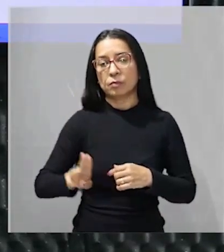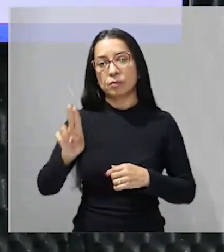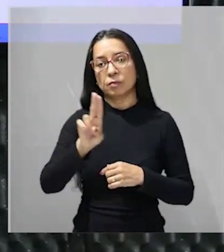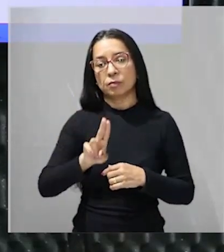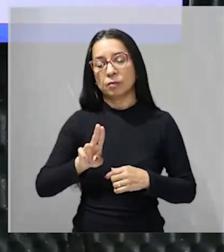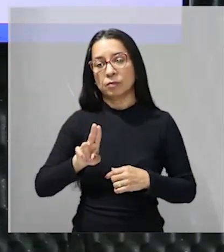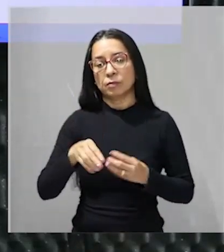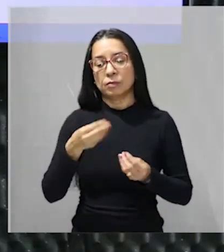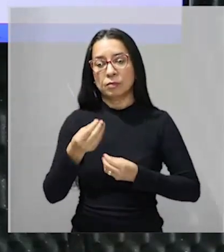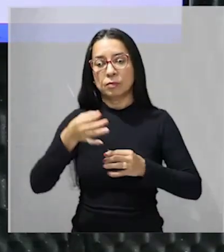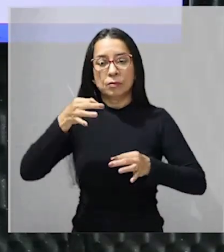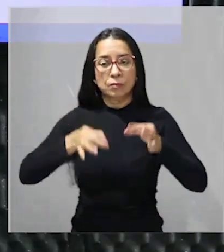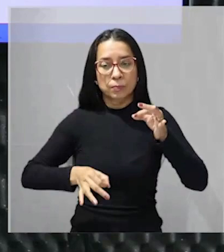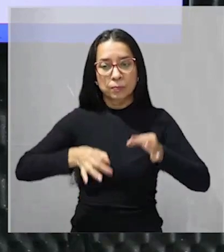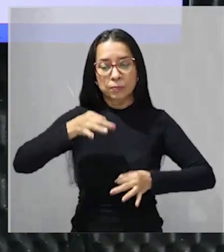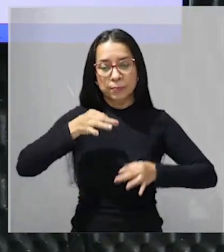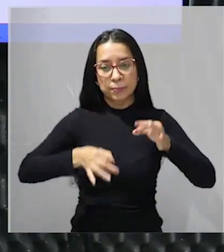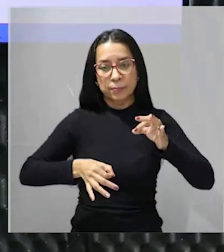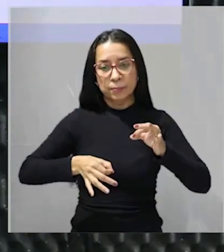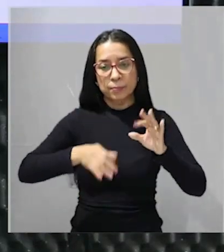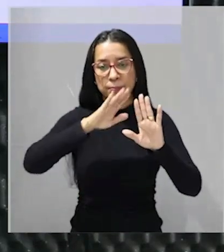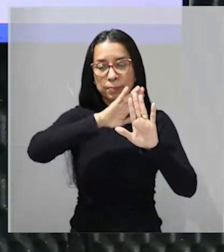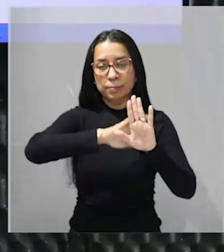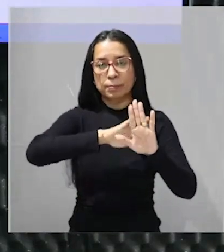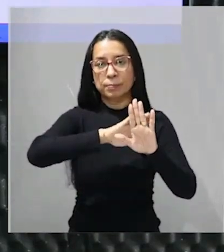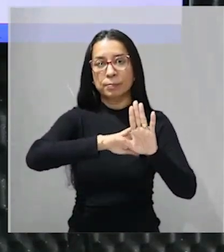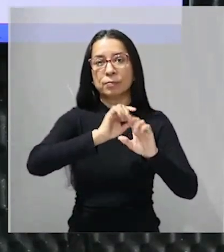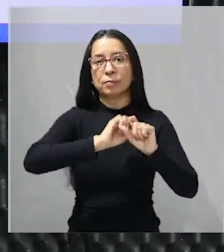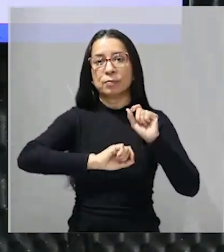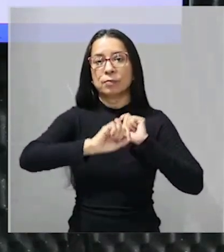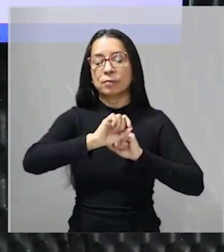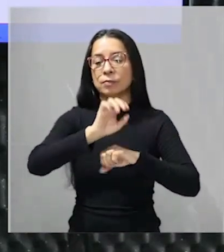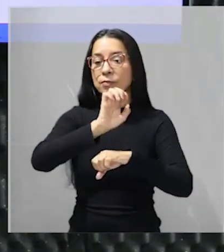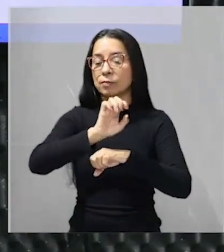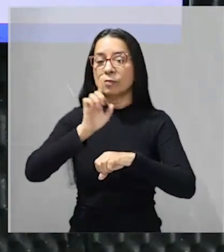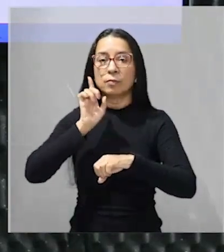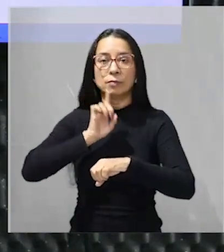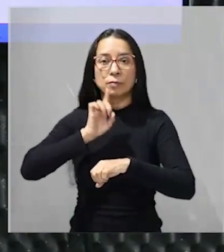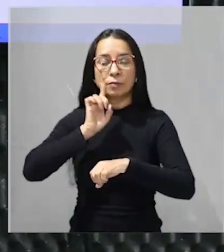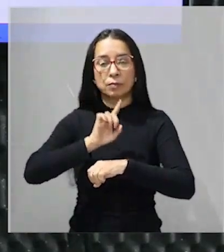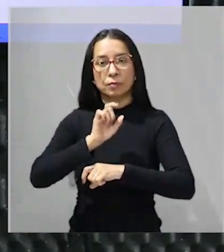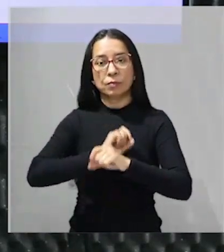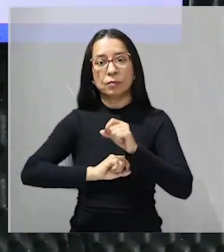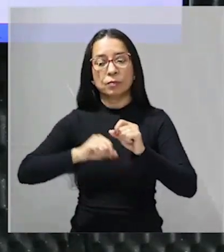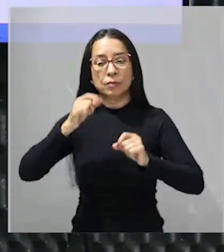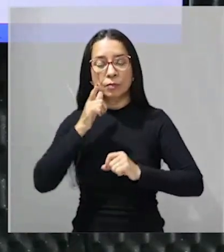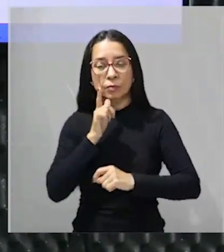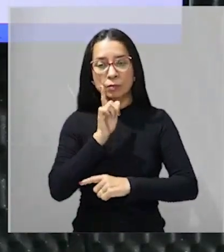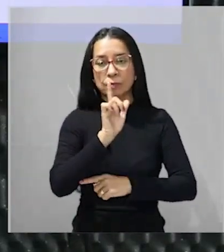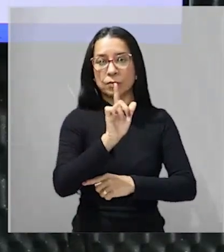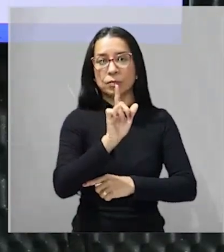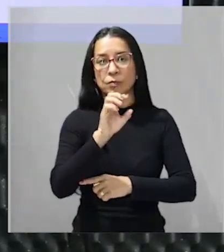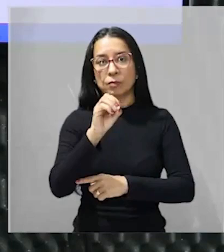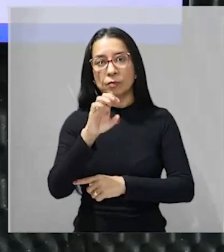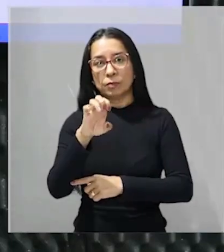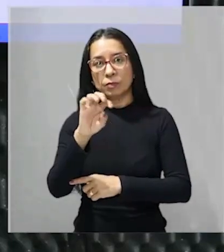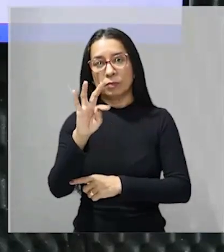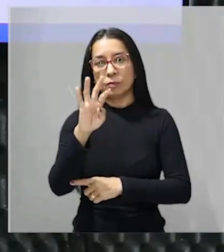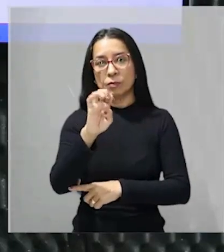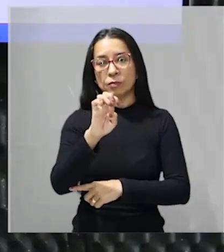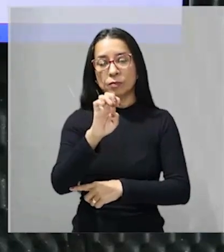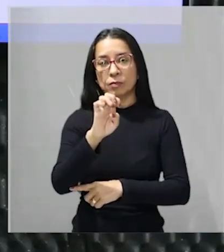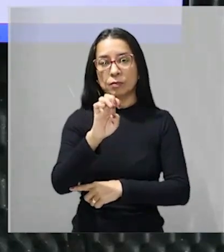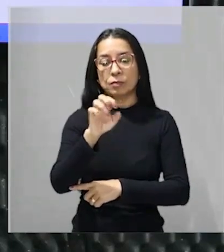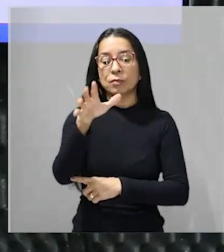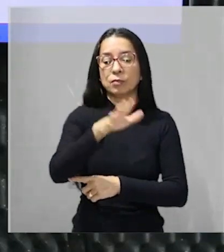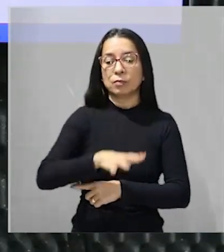justificativa ideológica para os Estados Unidos a conquistar o oeste o oeste